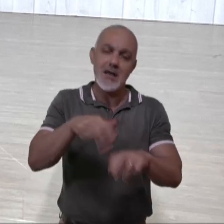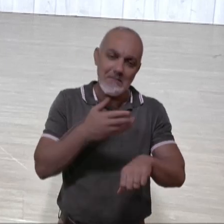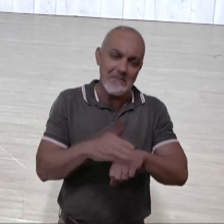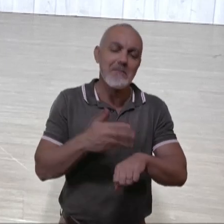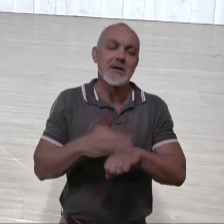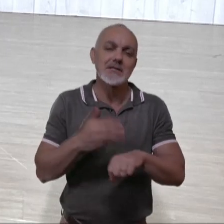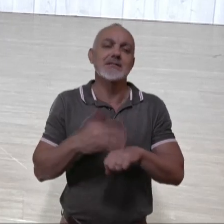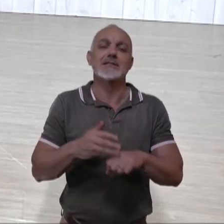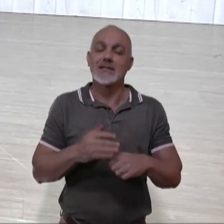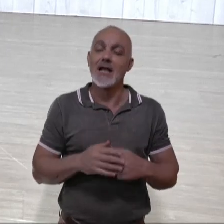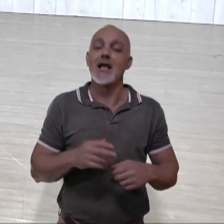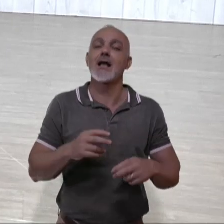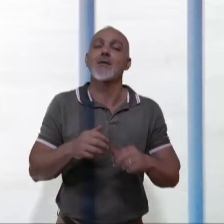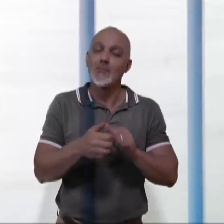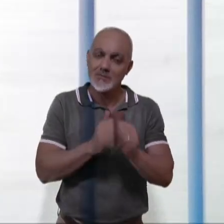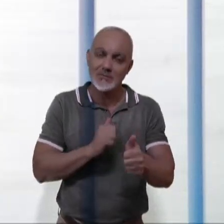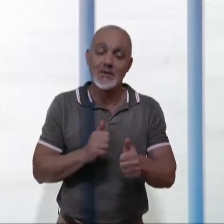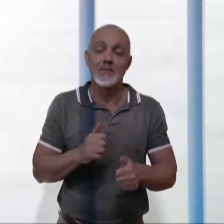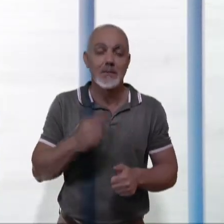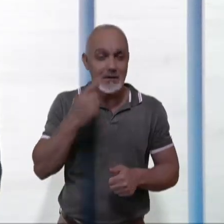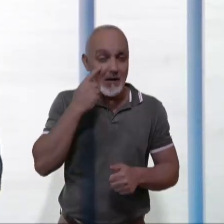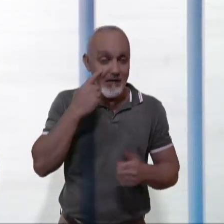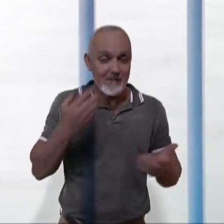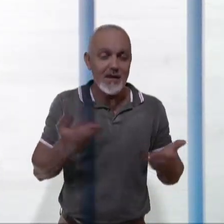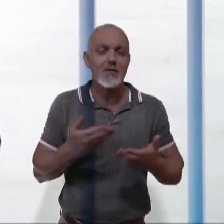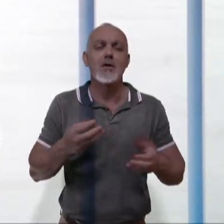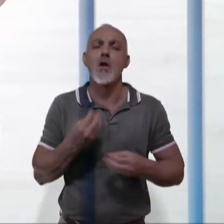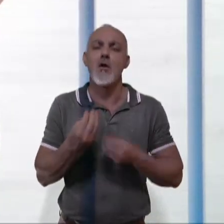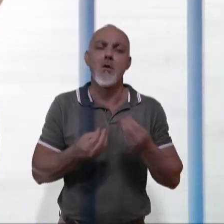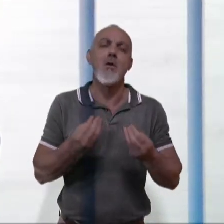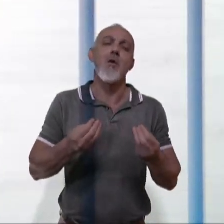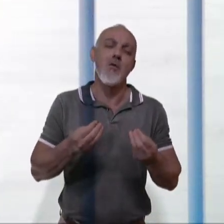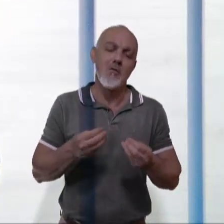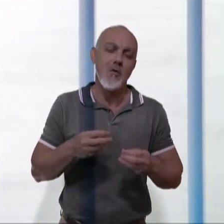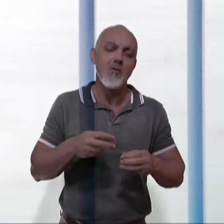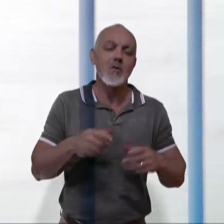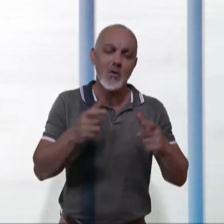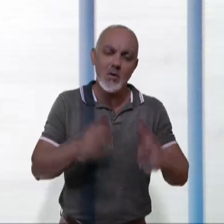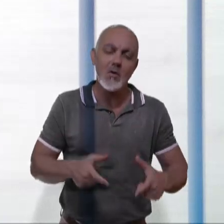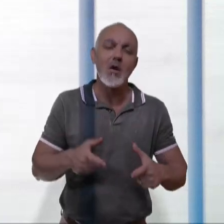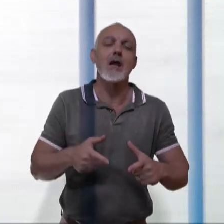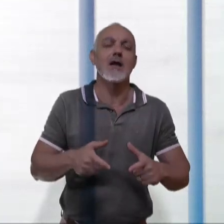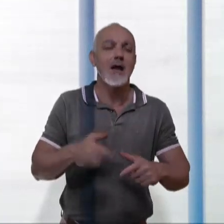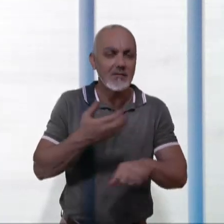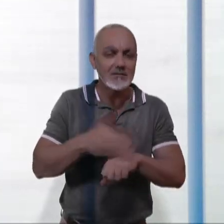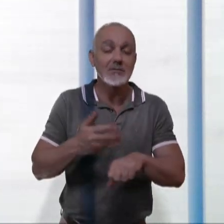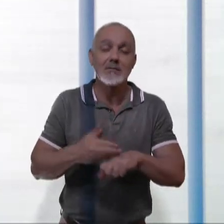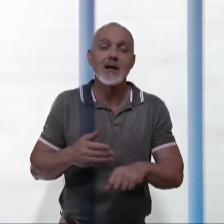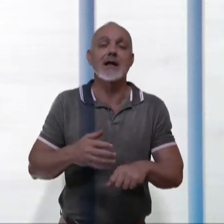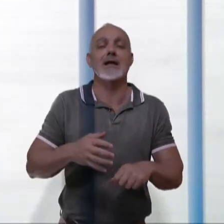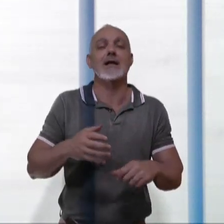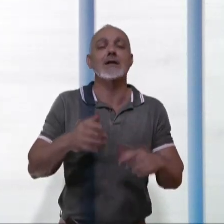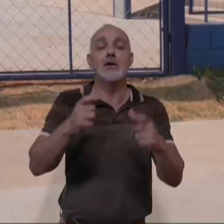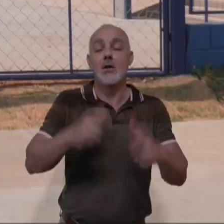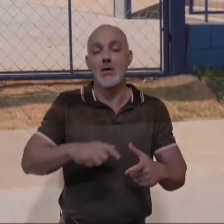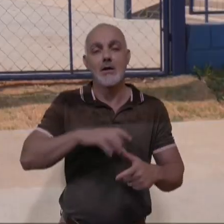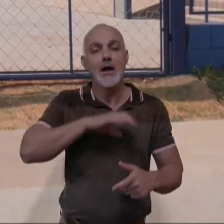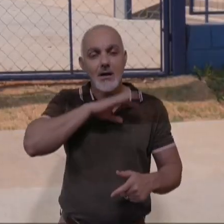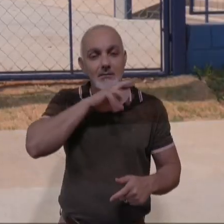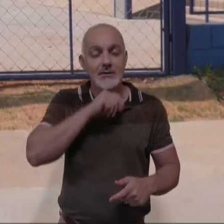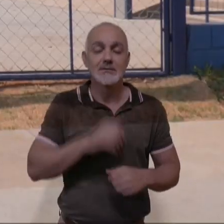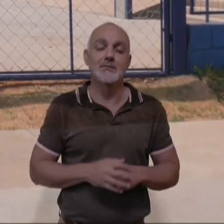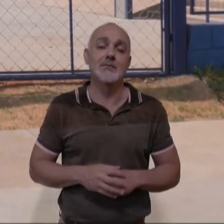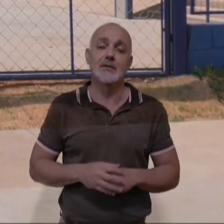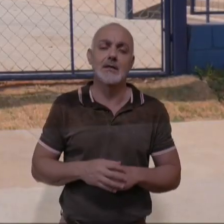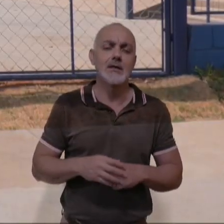mais essa modalidade. Então, a gente vai conferir agora como que está essa pista de skate lá no Parque do Sabiá. O